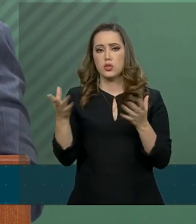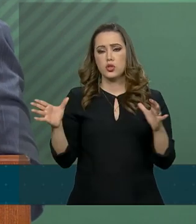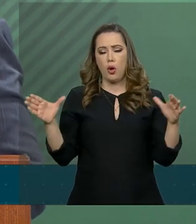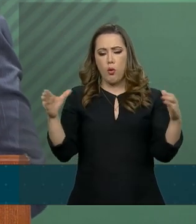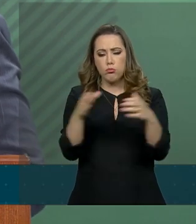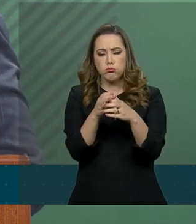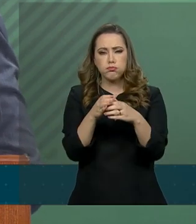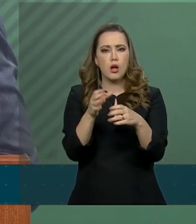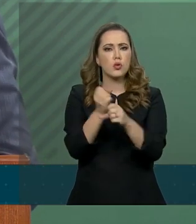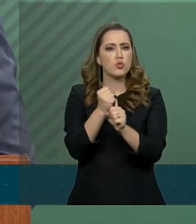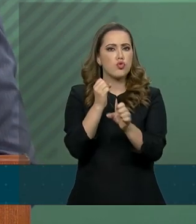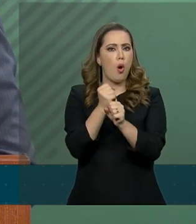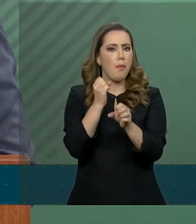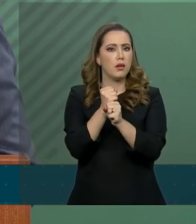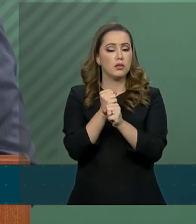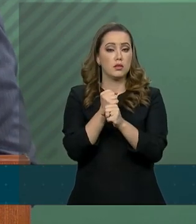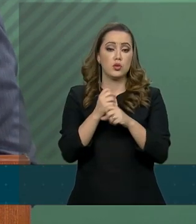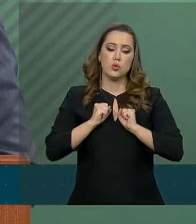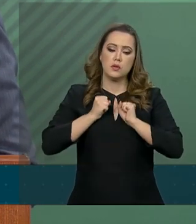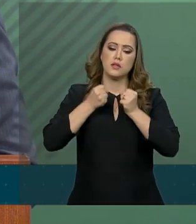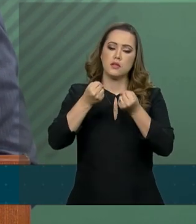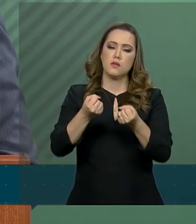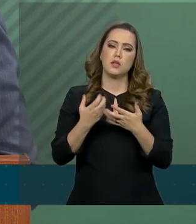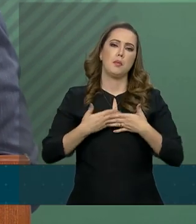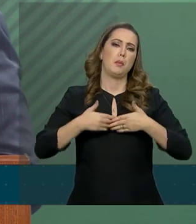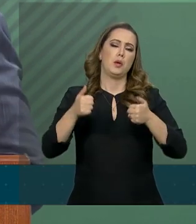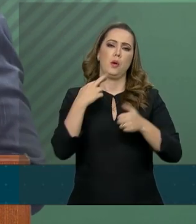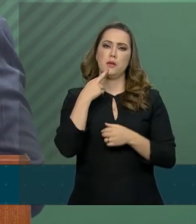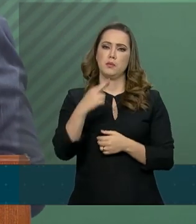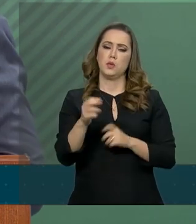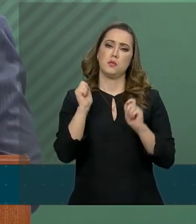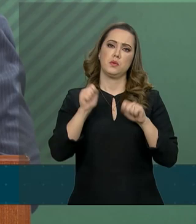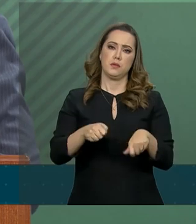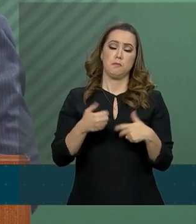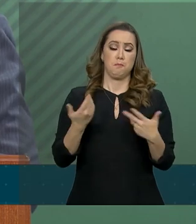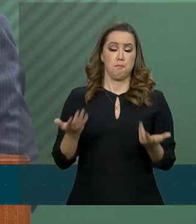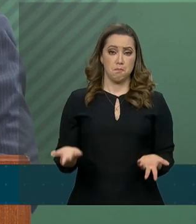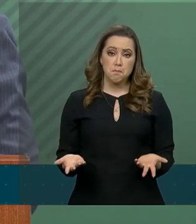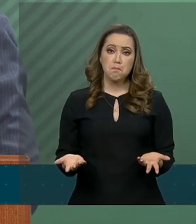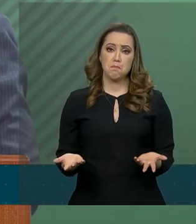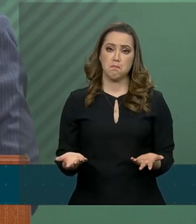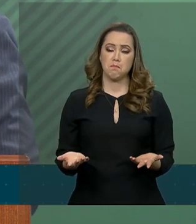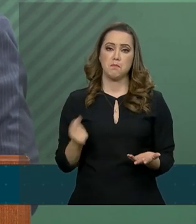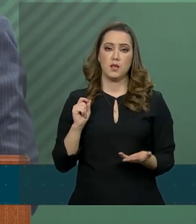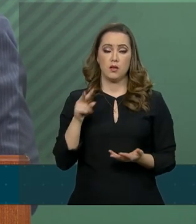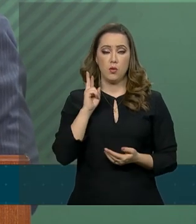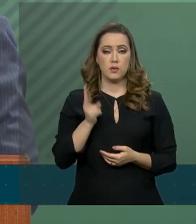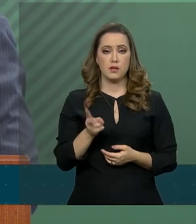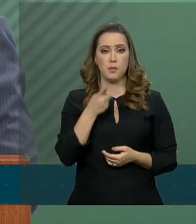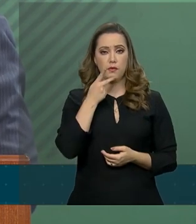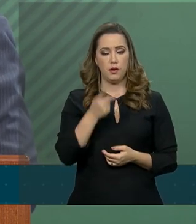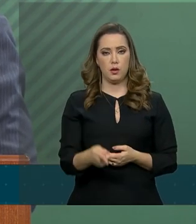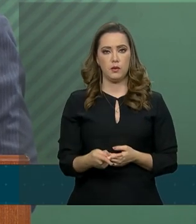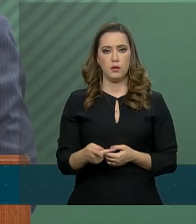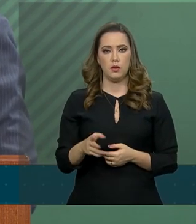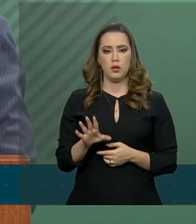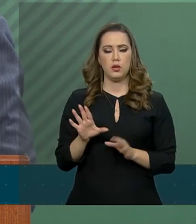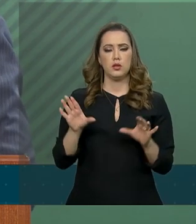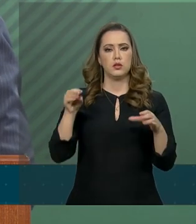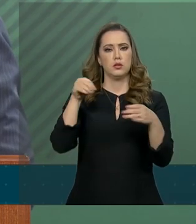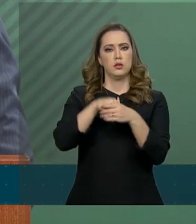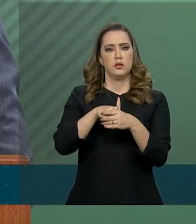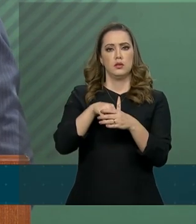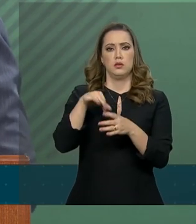esforços para melhores e mais proveitosos resultados possíveis. Então, o que vem sendo tratado no âmbito